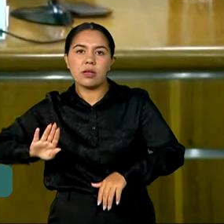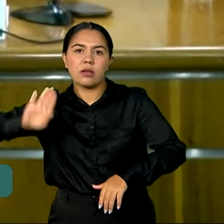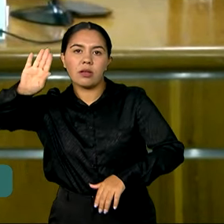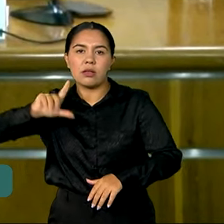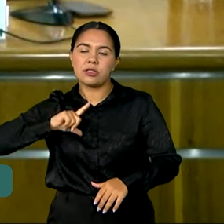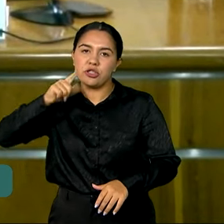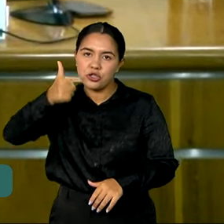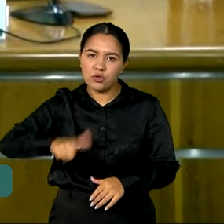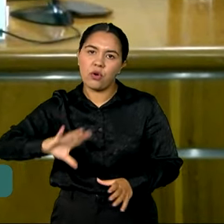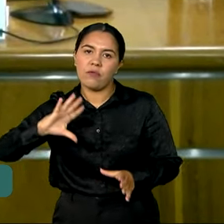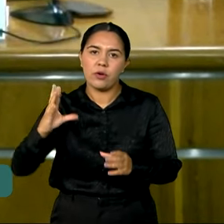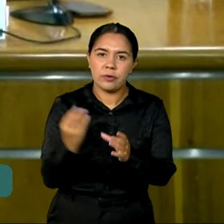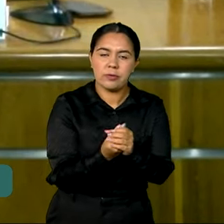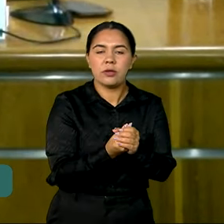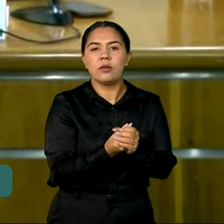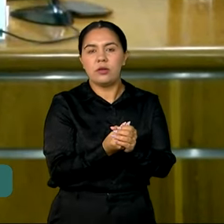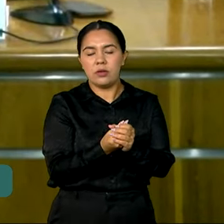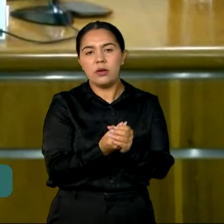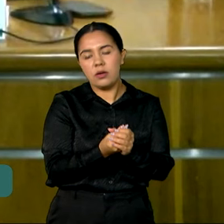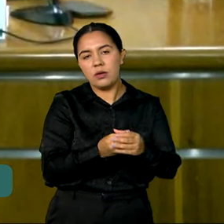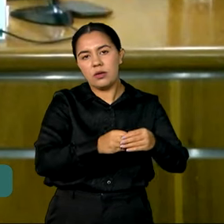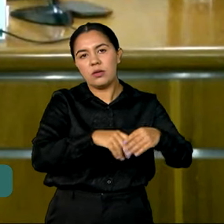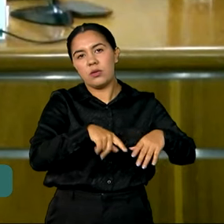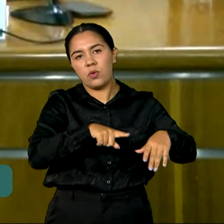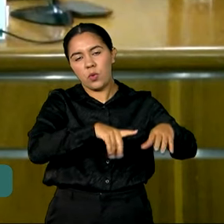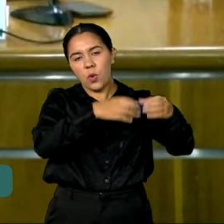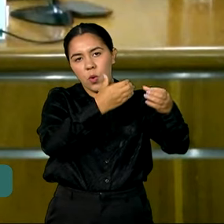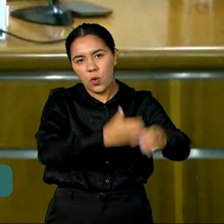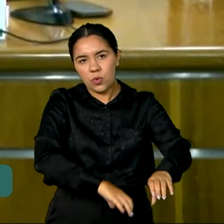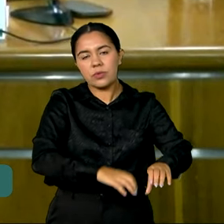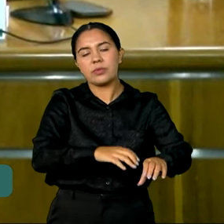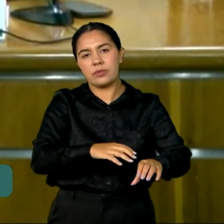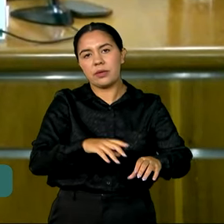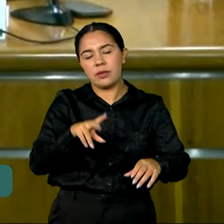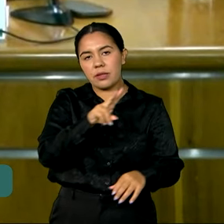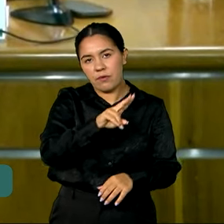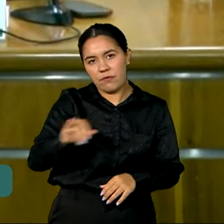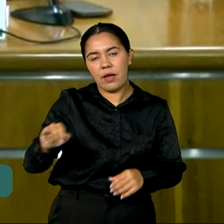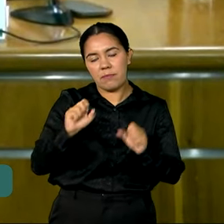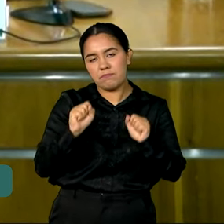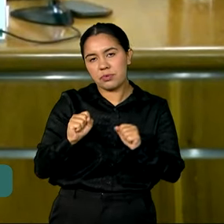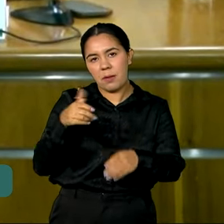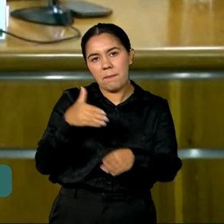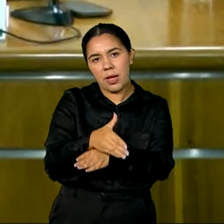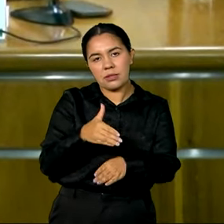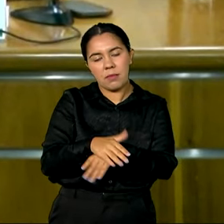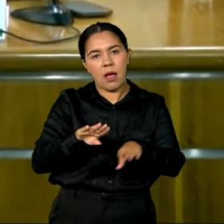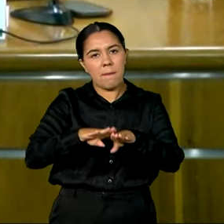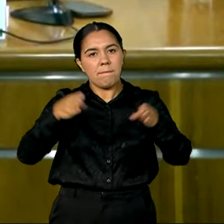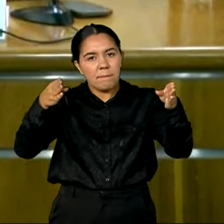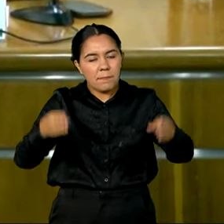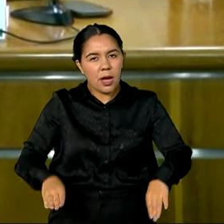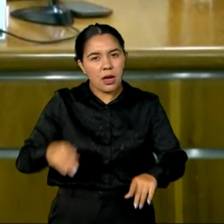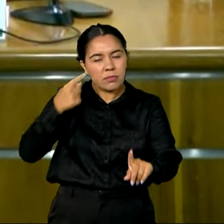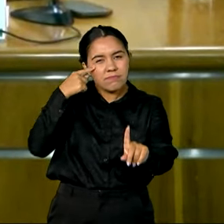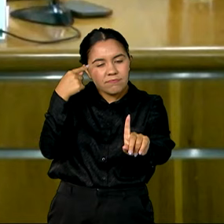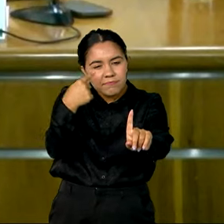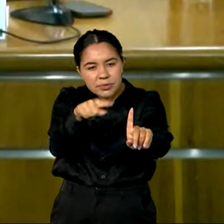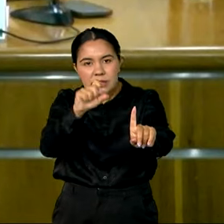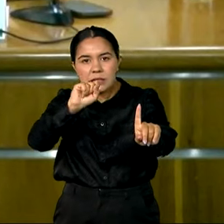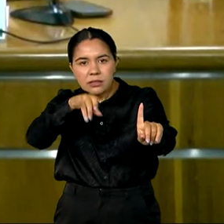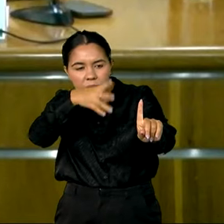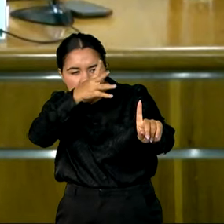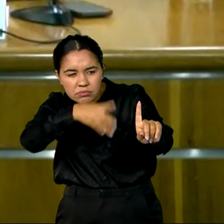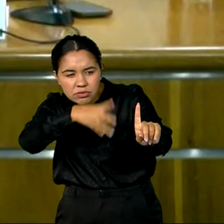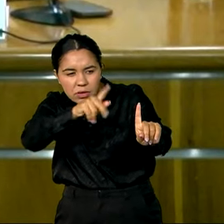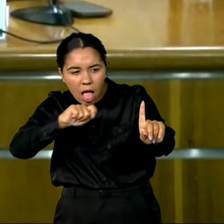concurso, dos que estavam eliminados e que estão voltando, que vão poder também participar de bancas de identificação indígena e de